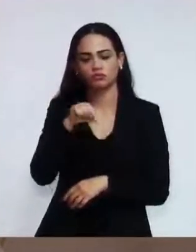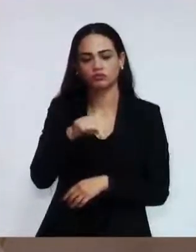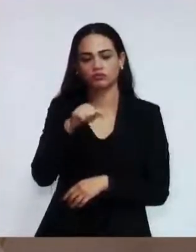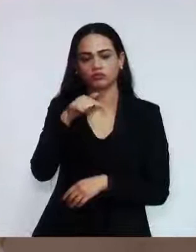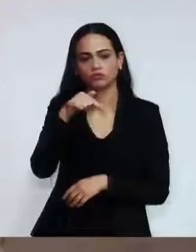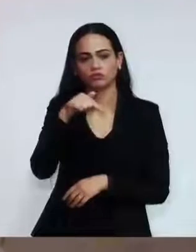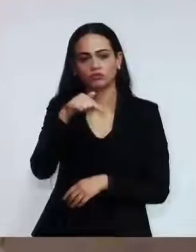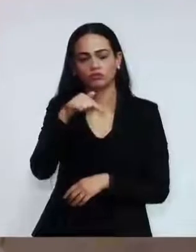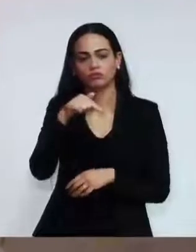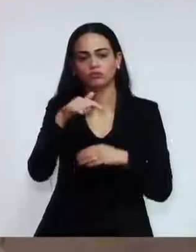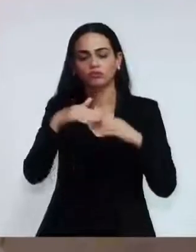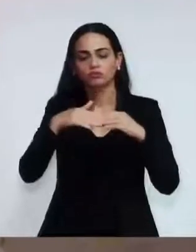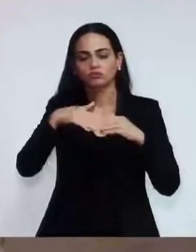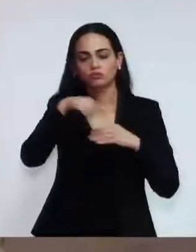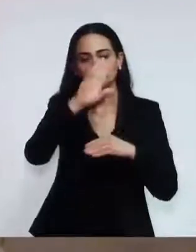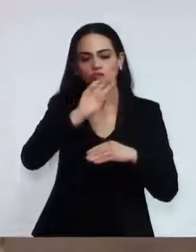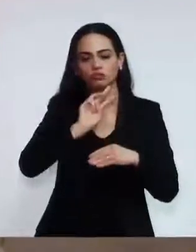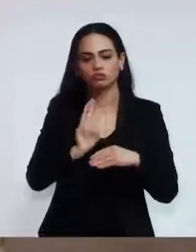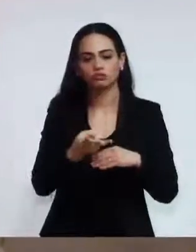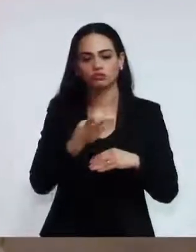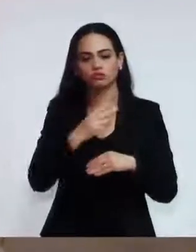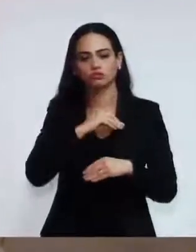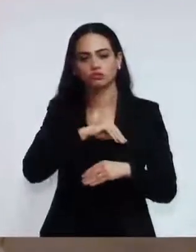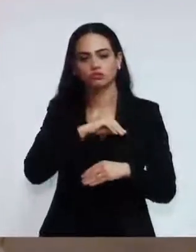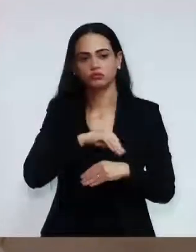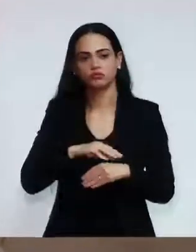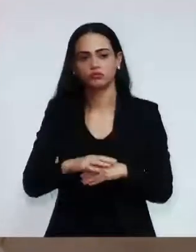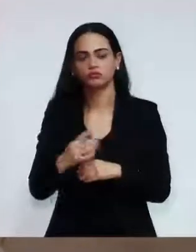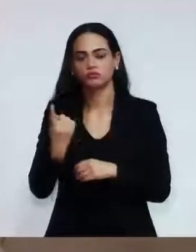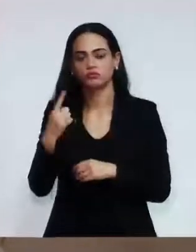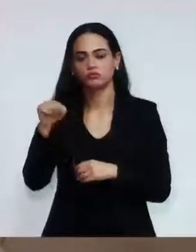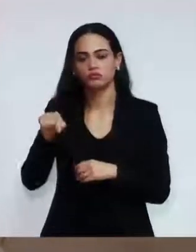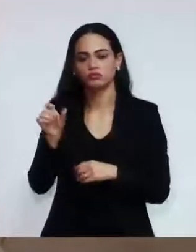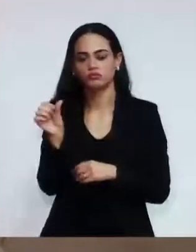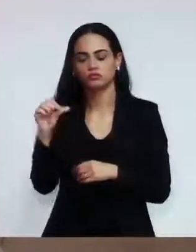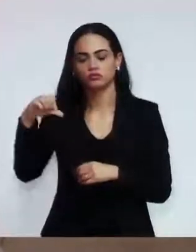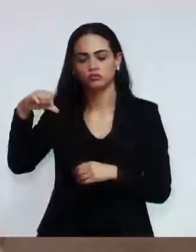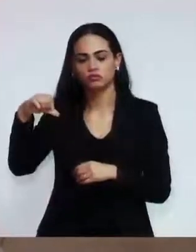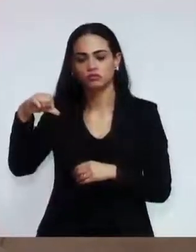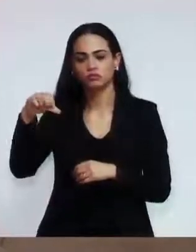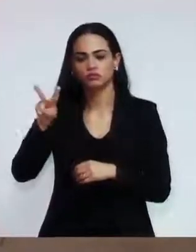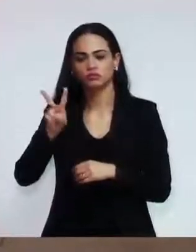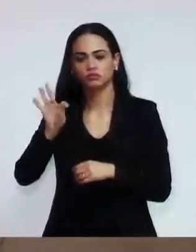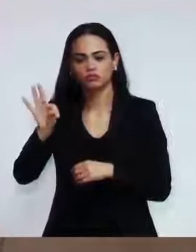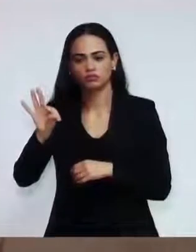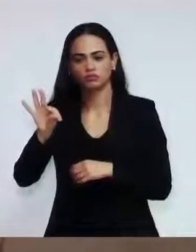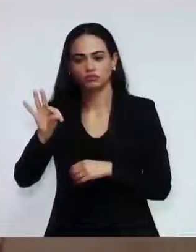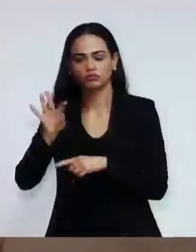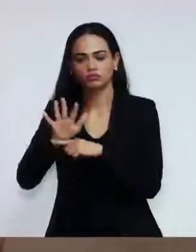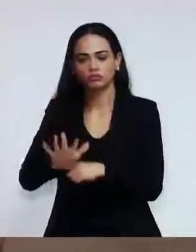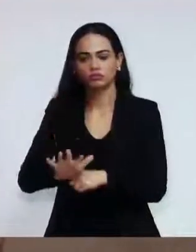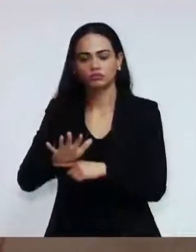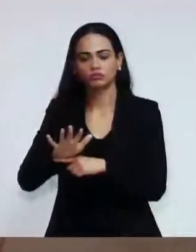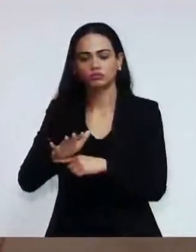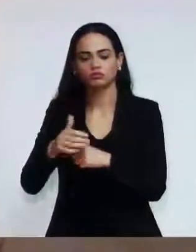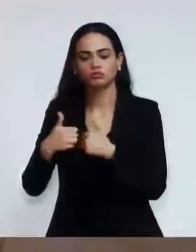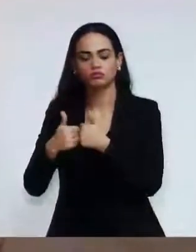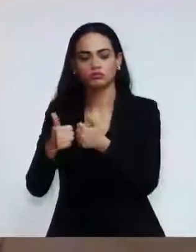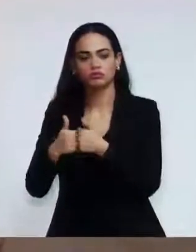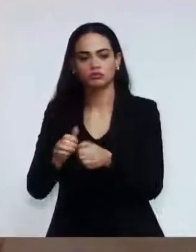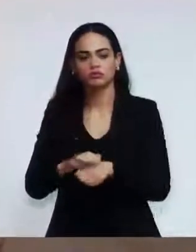1,69 no Vale do Transporte, 172 para 175 e 1,69